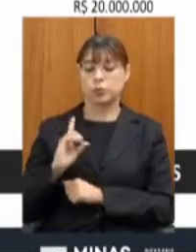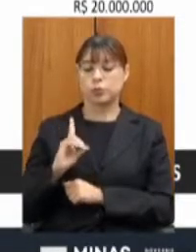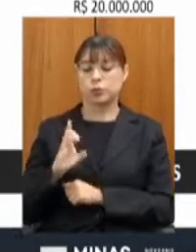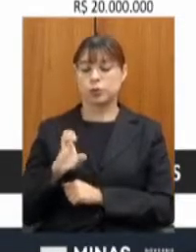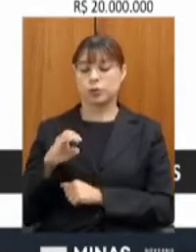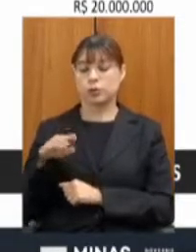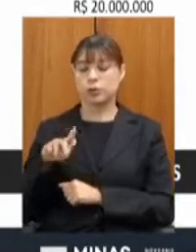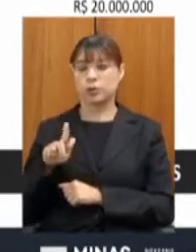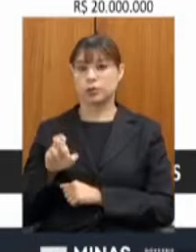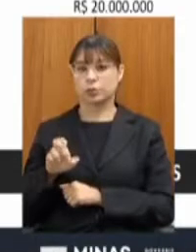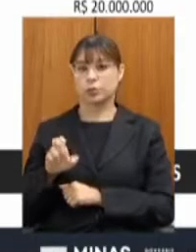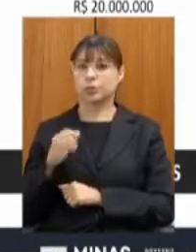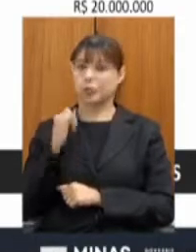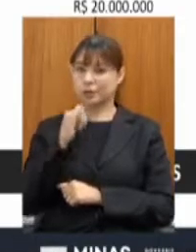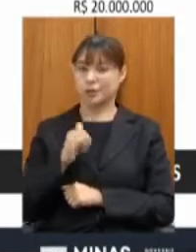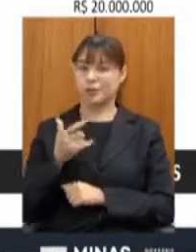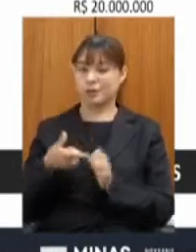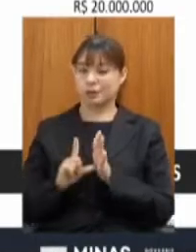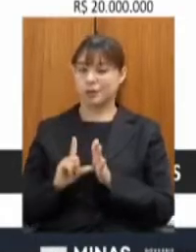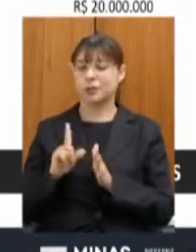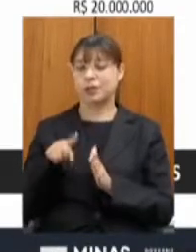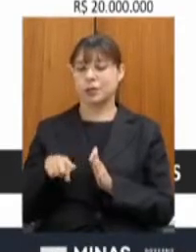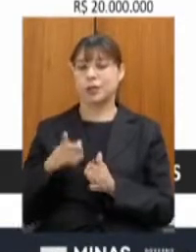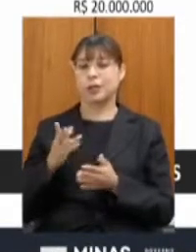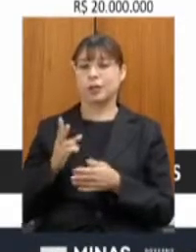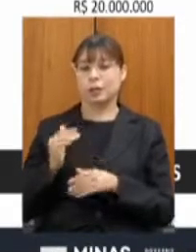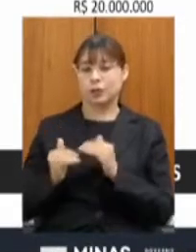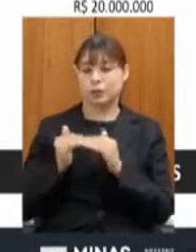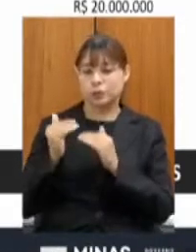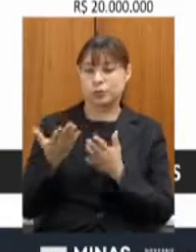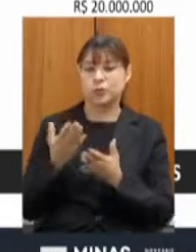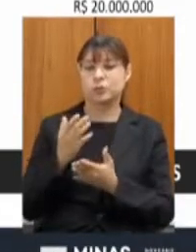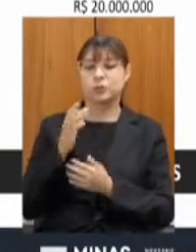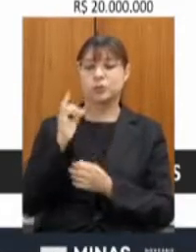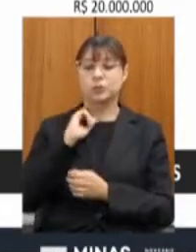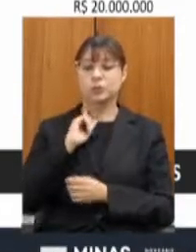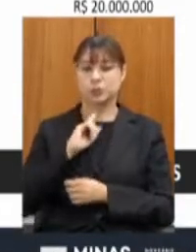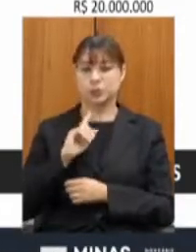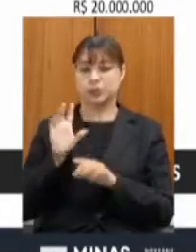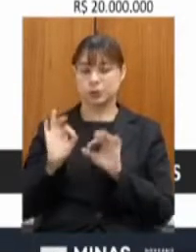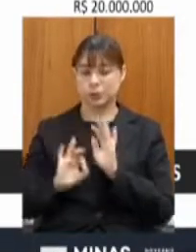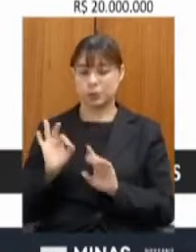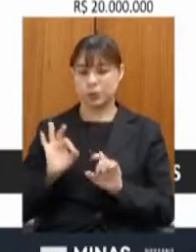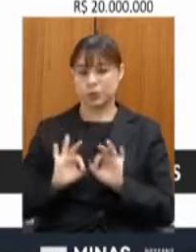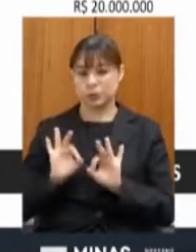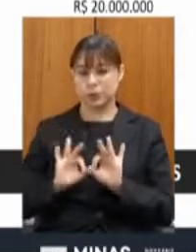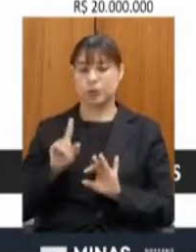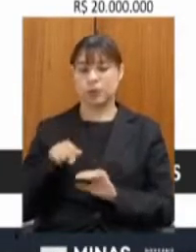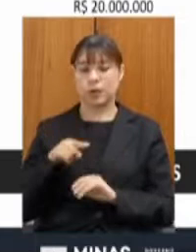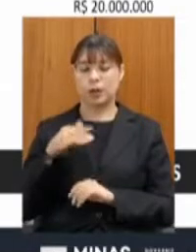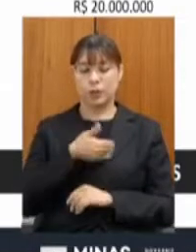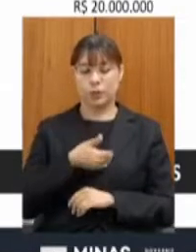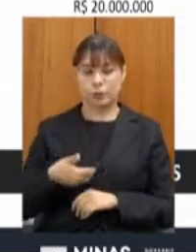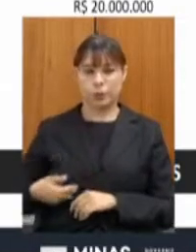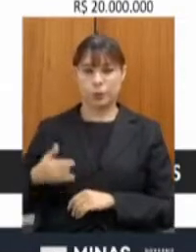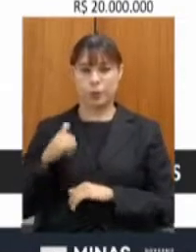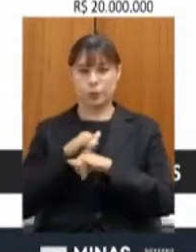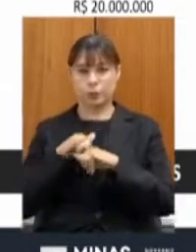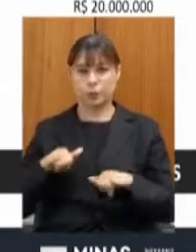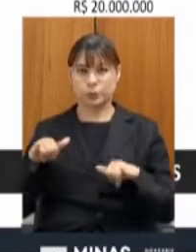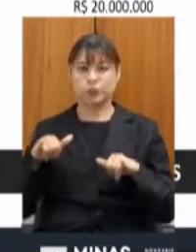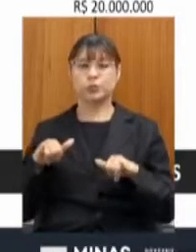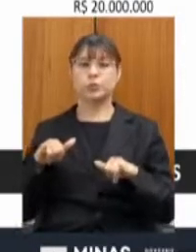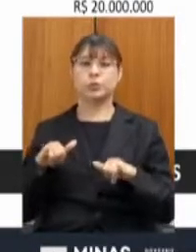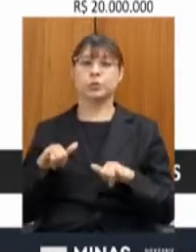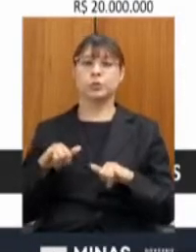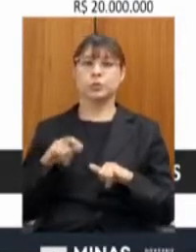disse nesse programa do Avança Minas que foi anunciado pelo nosso governador a questão